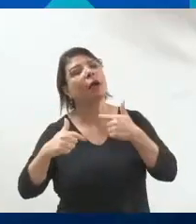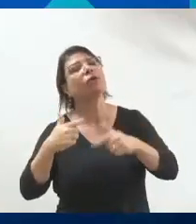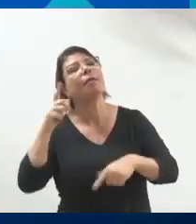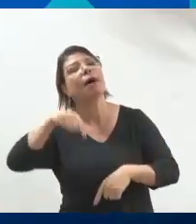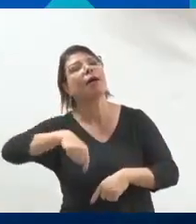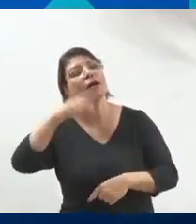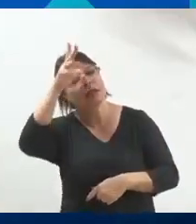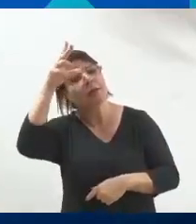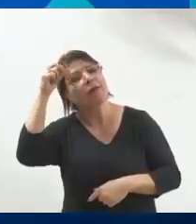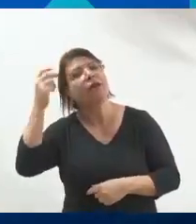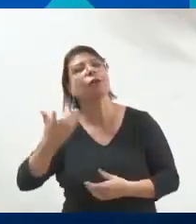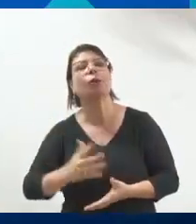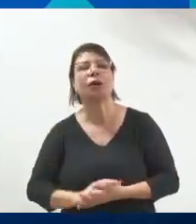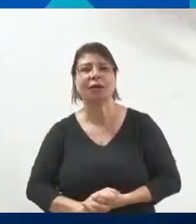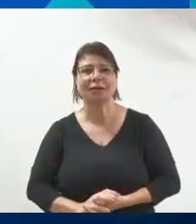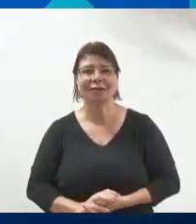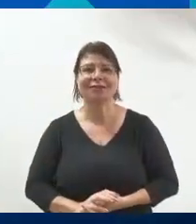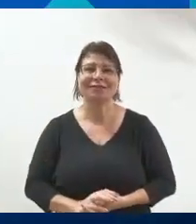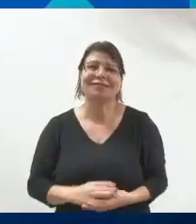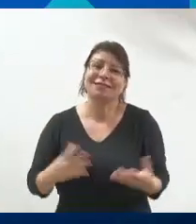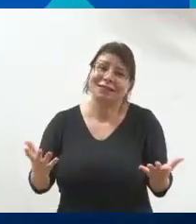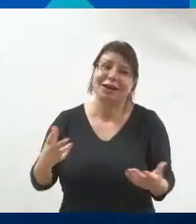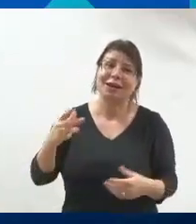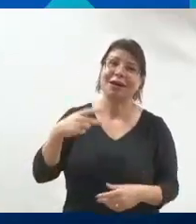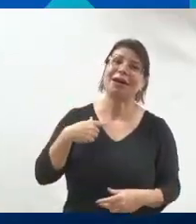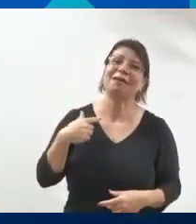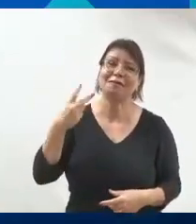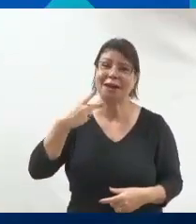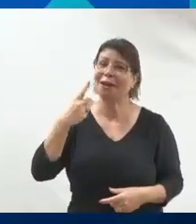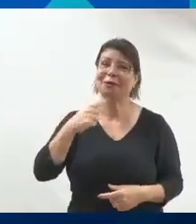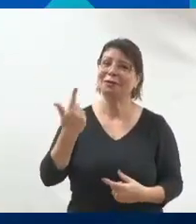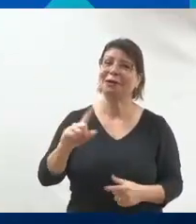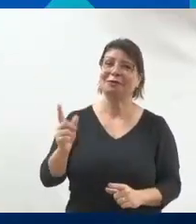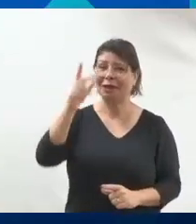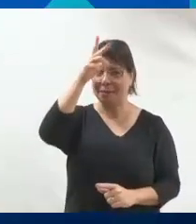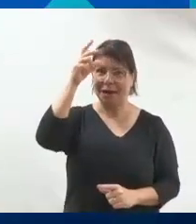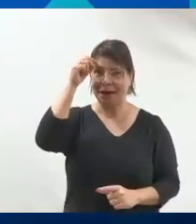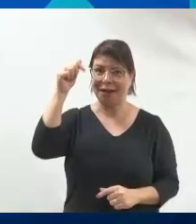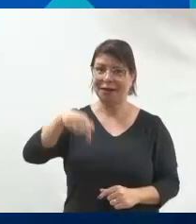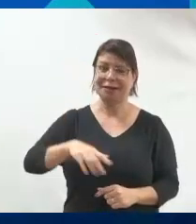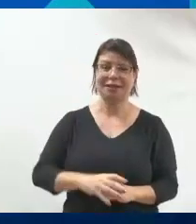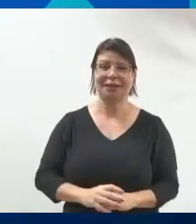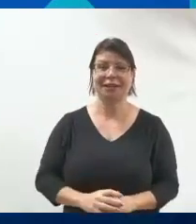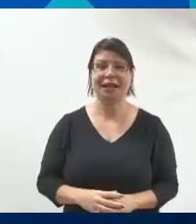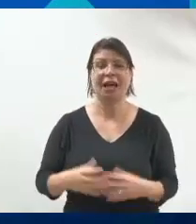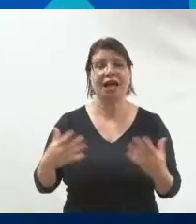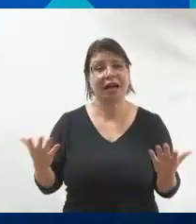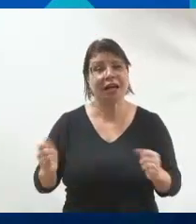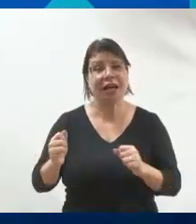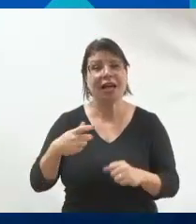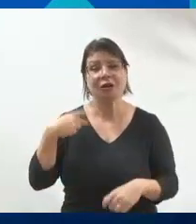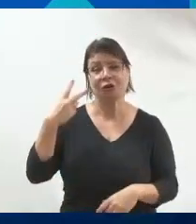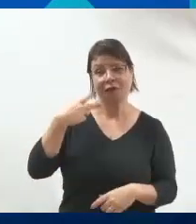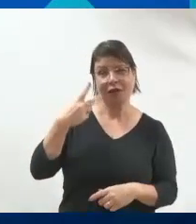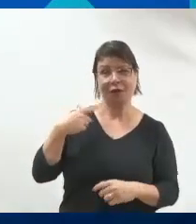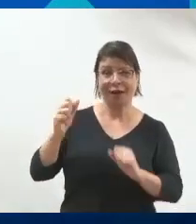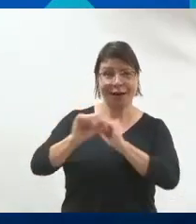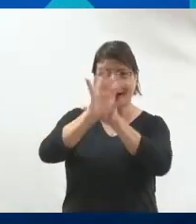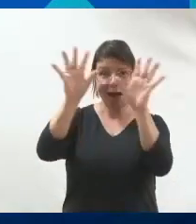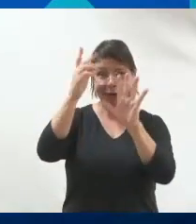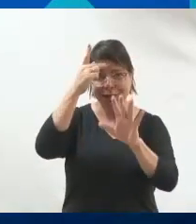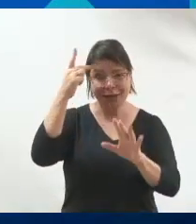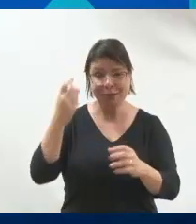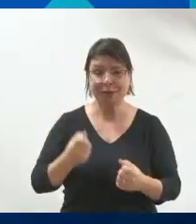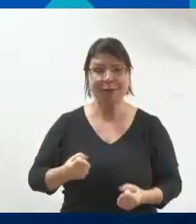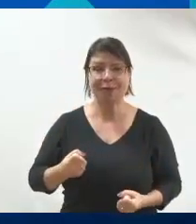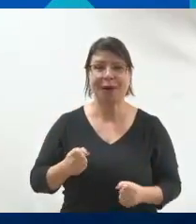prefeitura. Vereador não trabalha na prefeitura. Eu sou vereador e é claro que eu não abri mão da minha coerência e do que eu acredito por conta de cargos